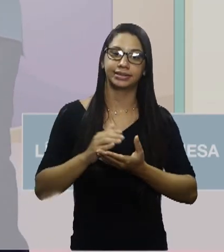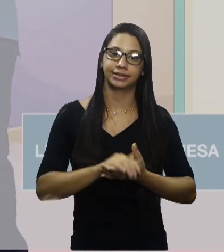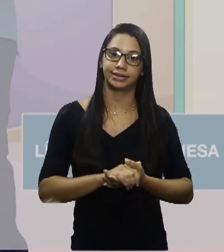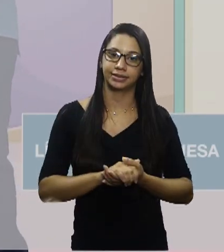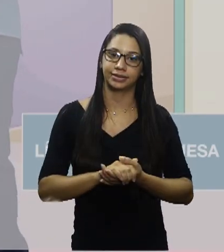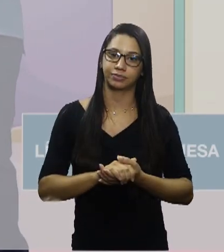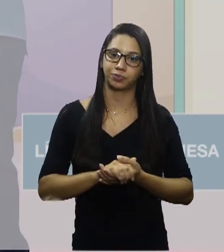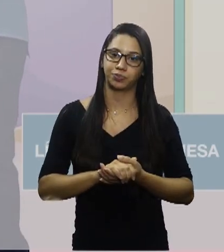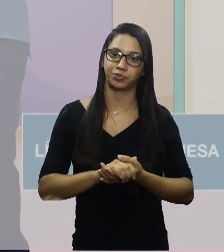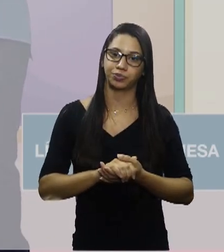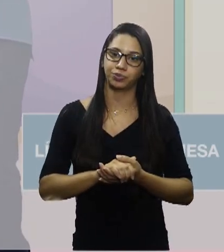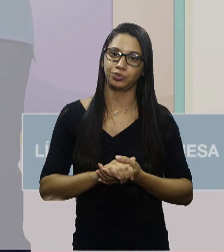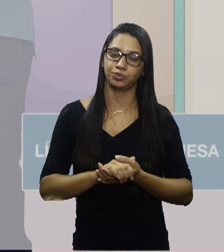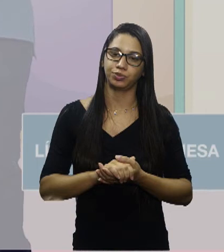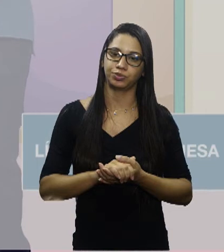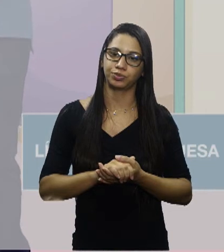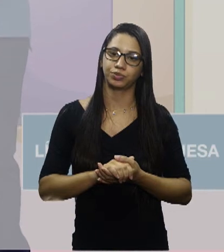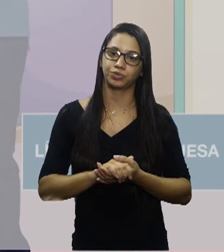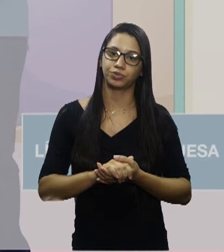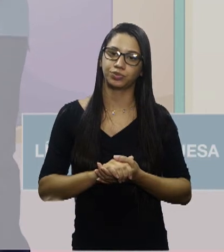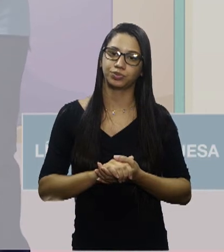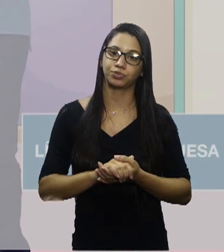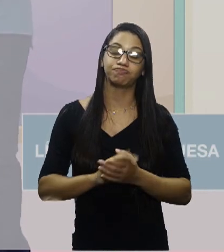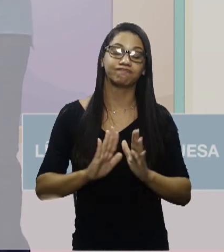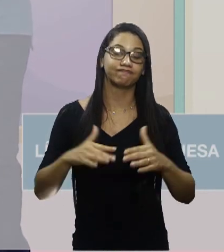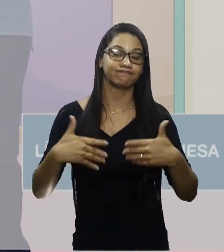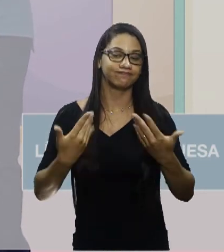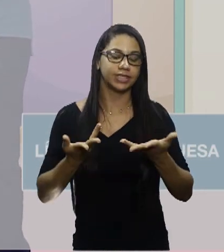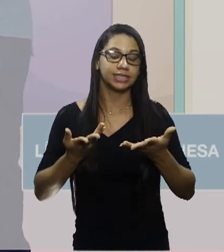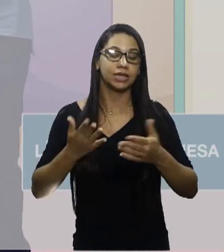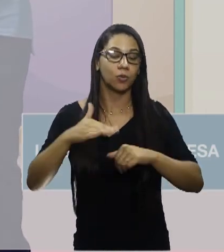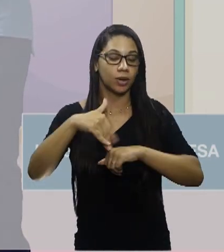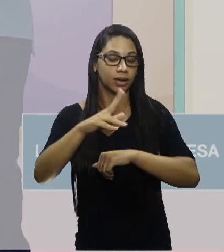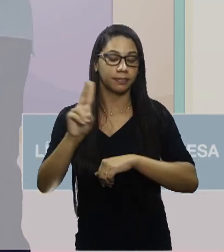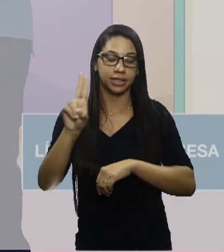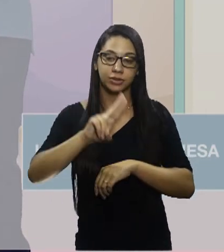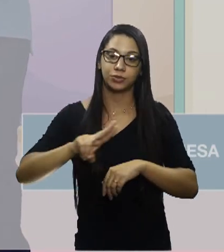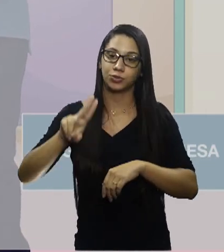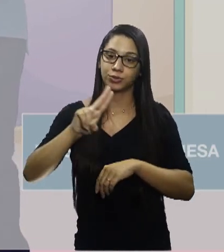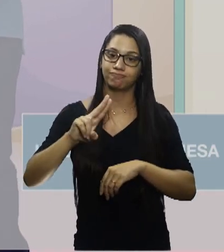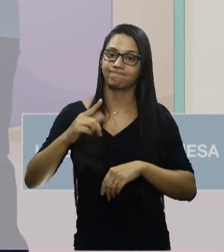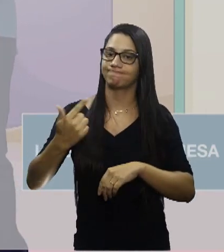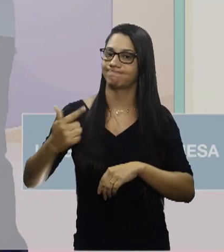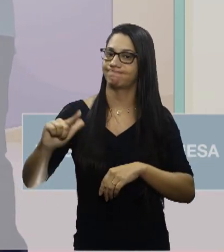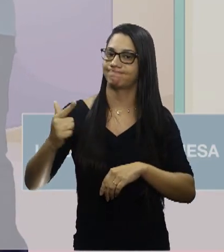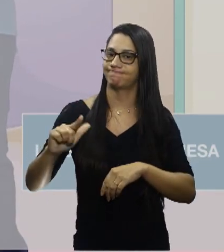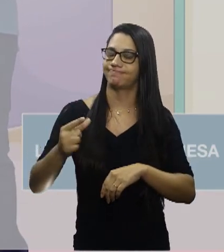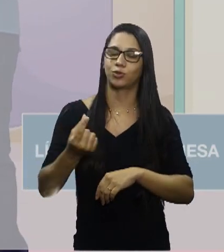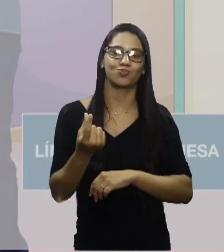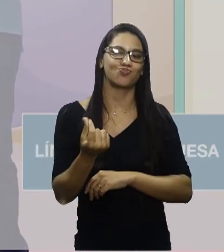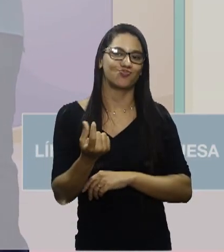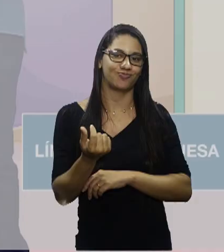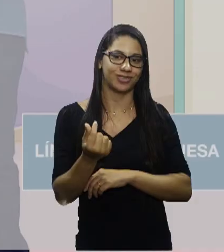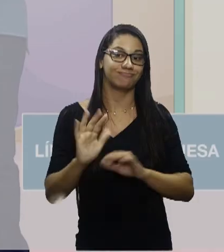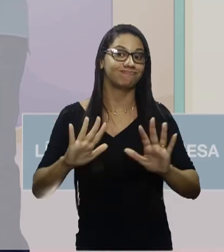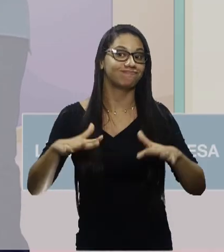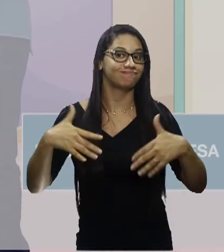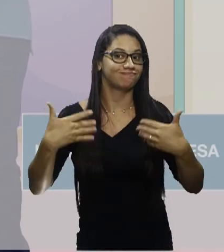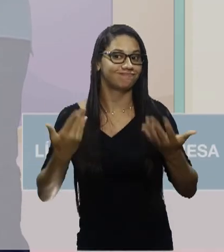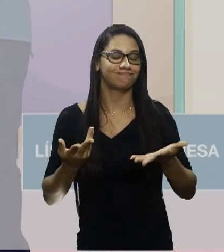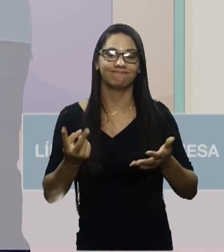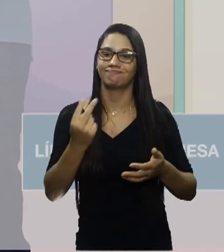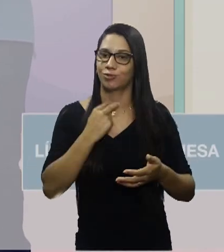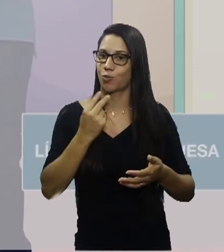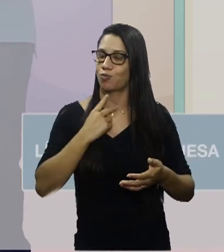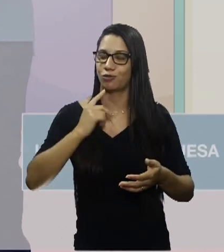desse modo, em vista disso. Então, são as mais usadas. Eu não tenho mais dinheiro, então não posso